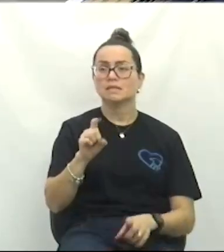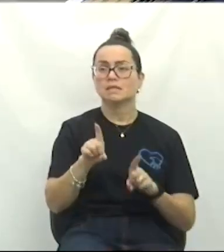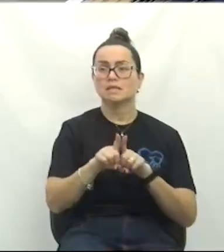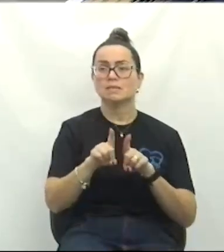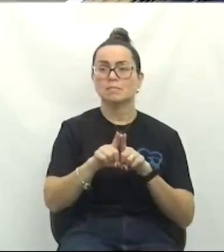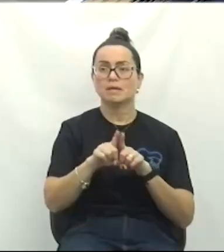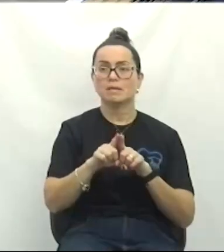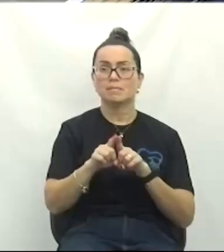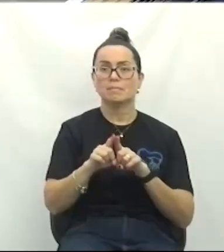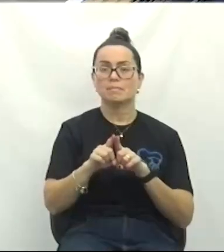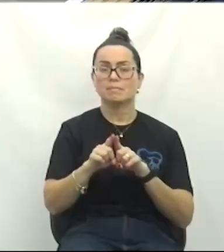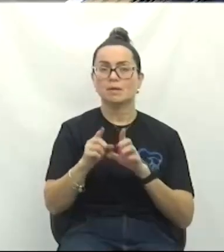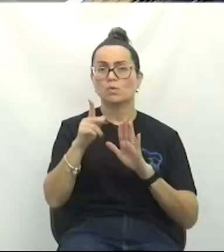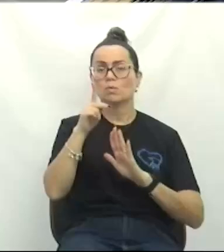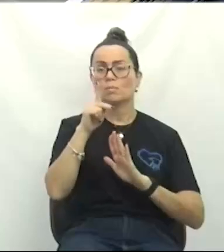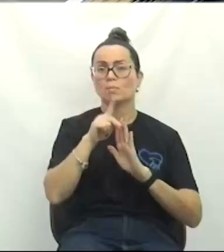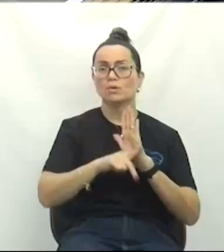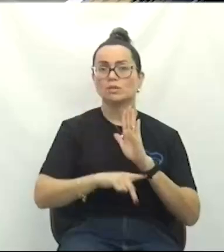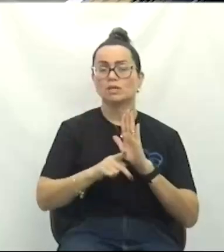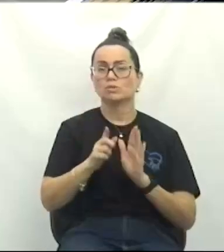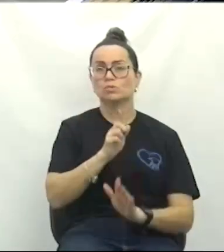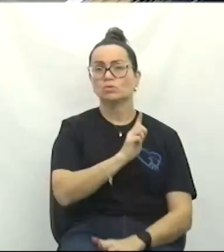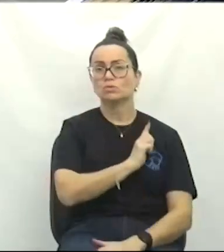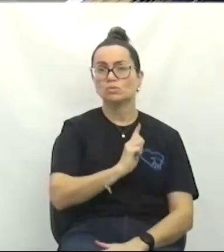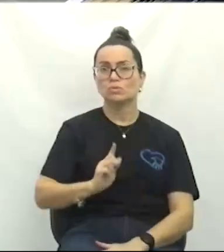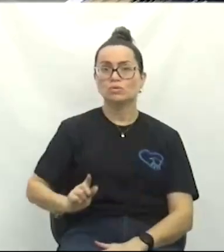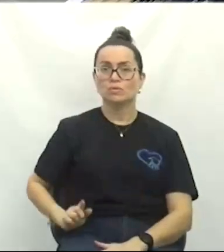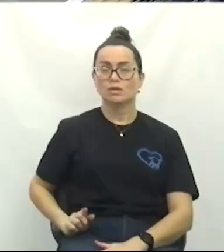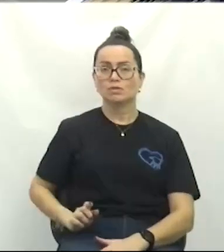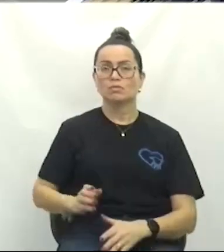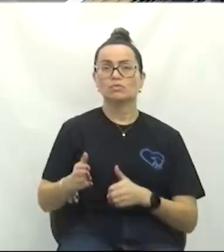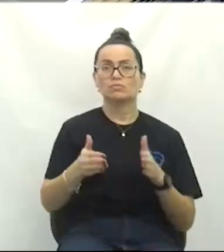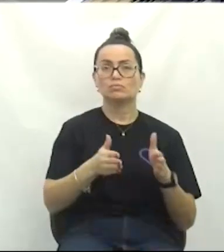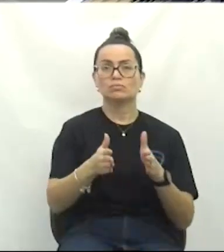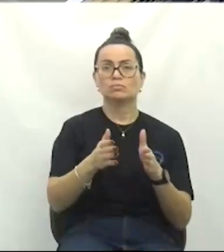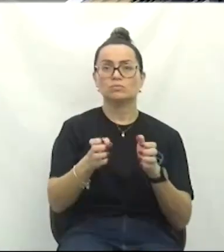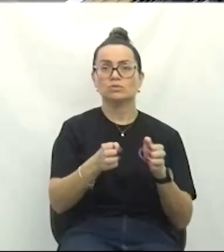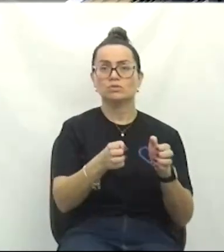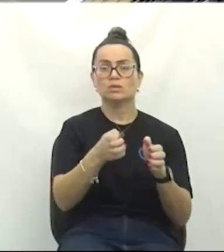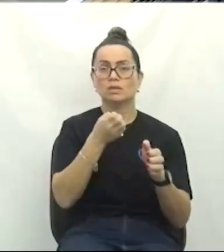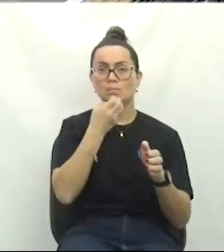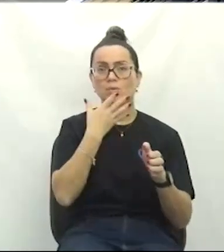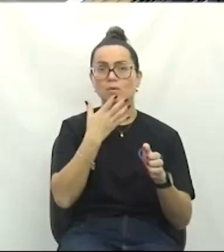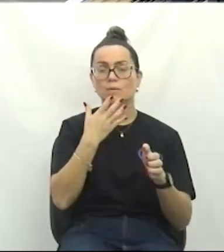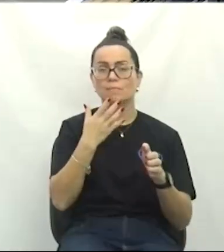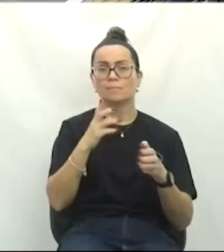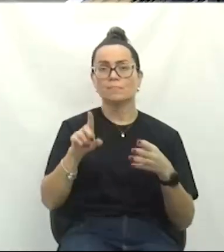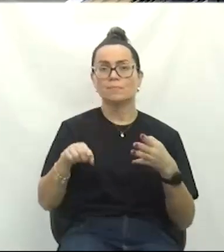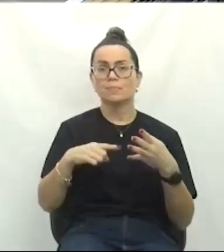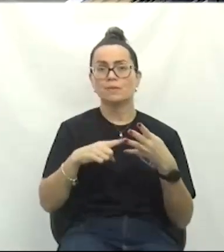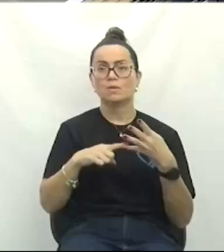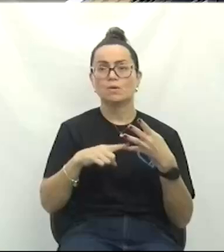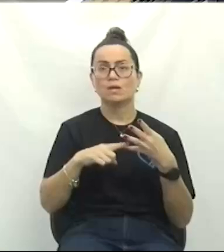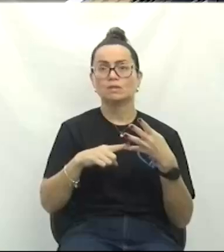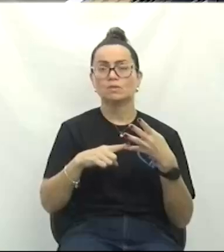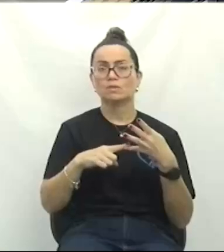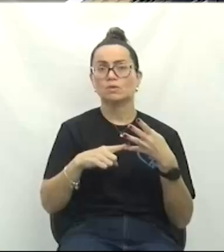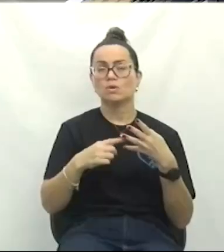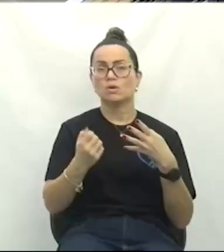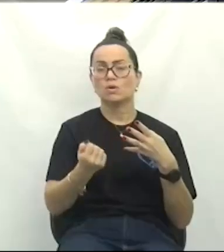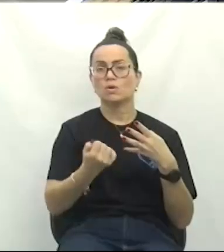Boa, até 31 de maio de 2024? 4. Quais as liberações já